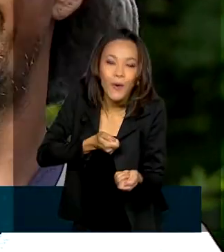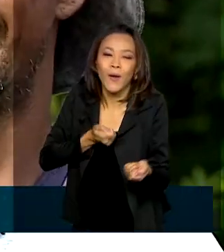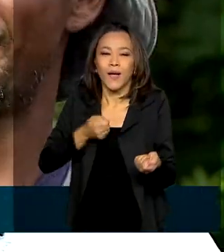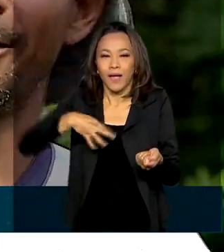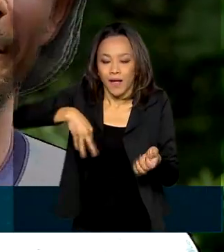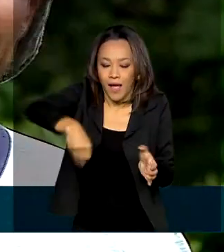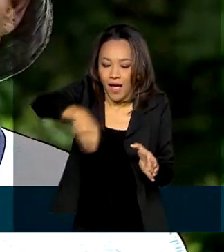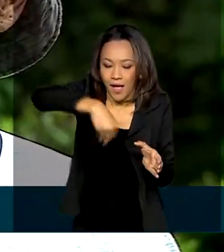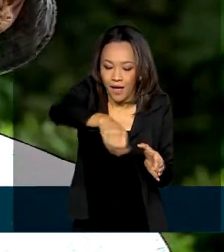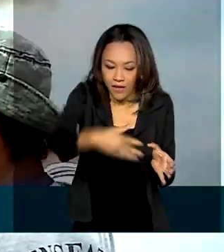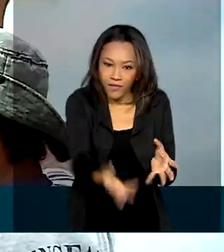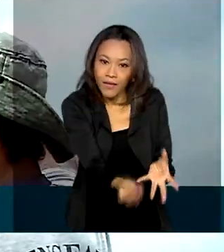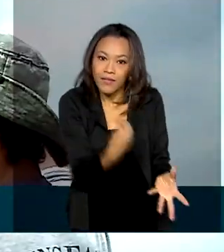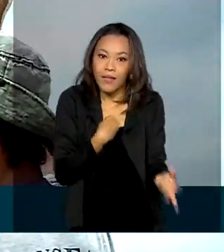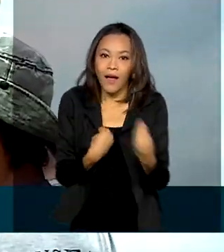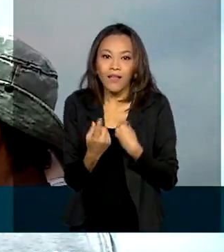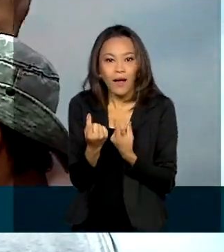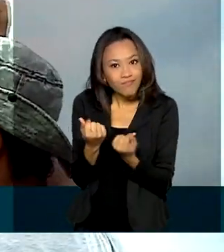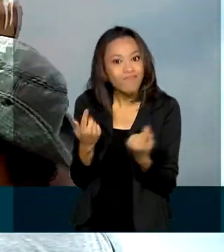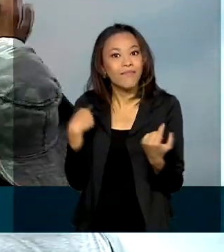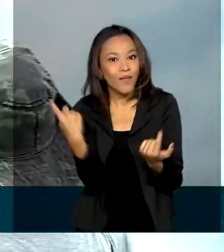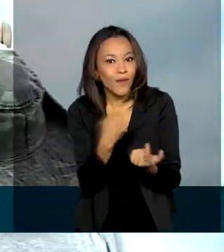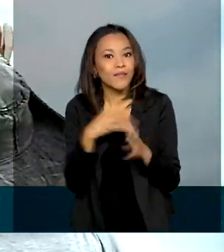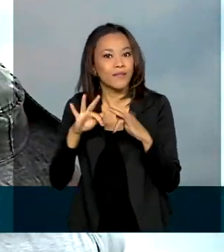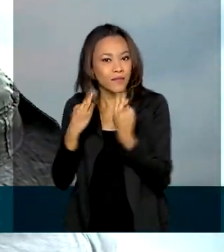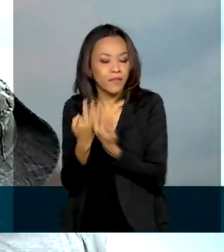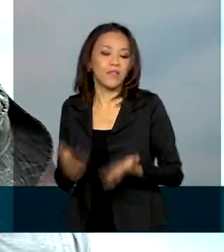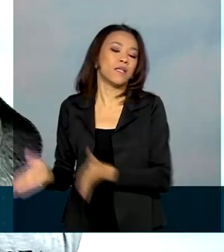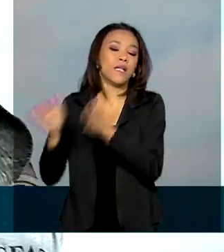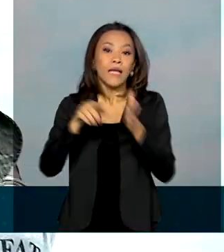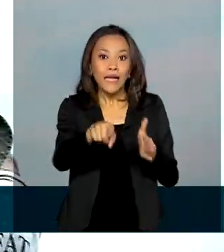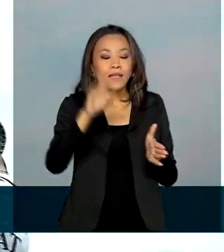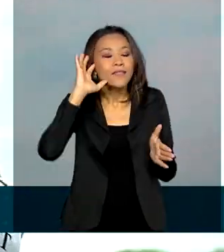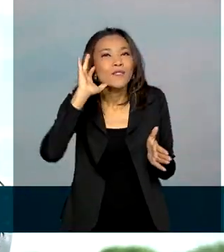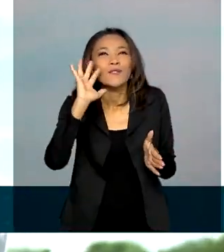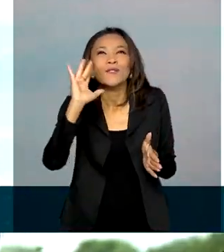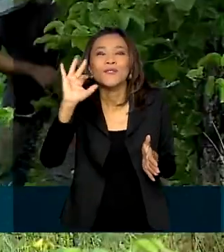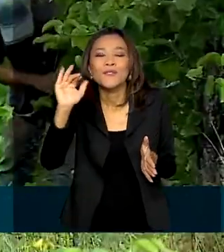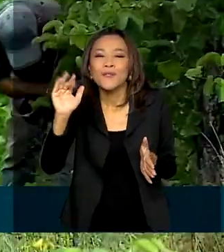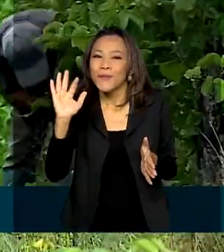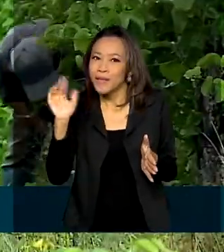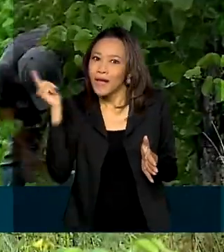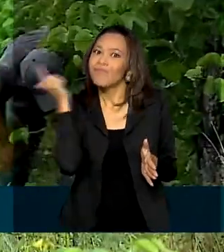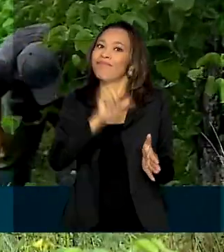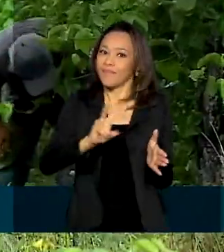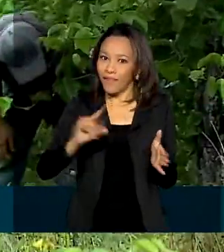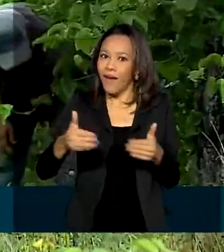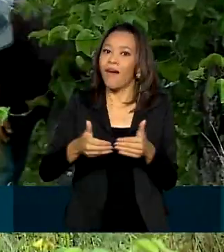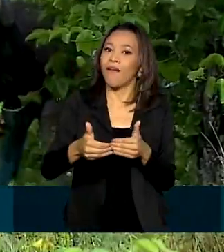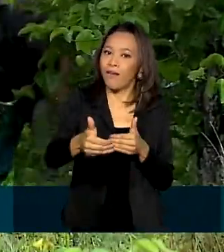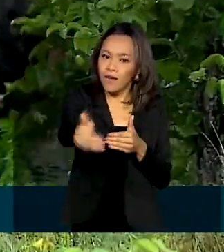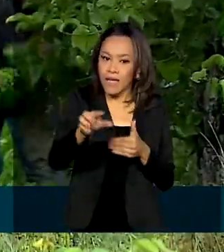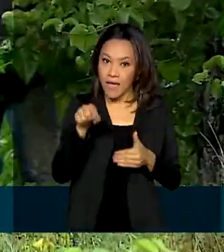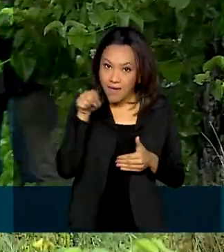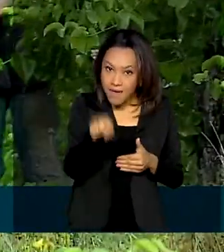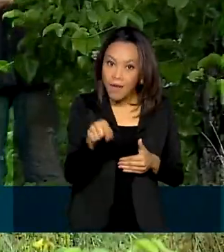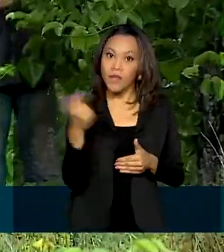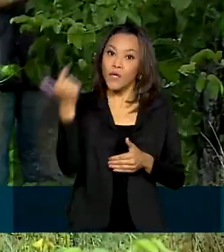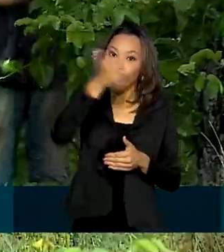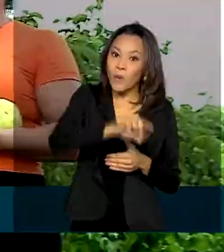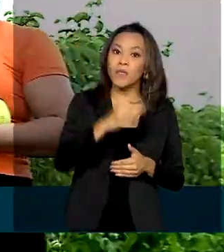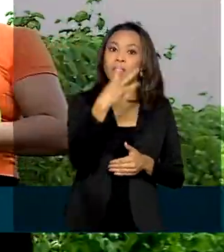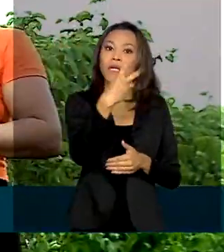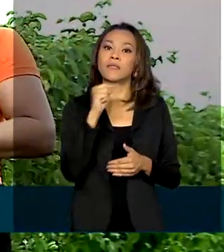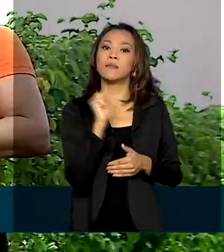venham a renda para a gente. Os planos do Adão estão mais próximos de se tornar realidade. Ele e mais de 3 mil famílias de